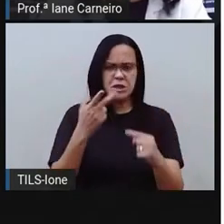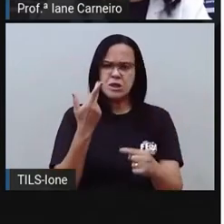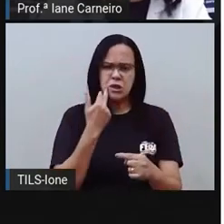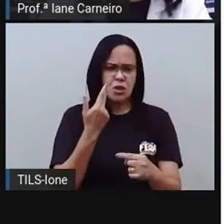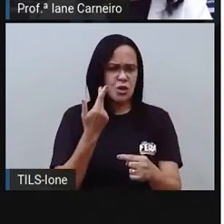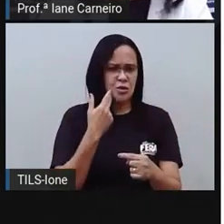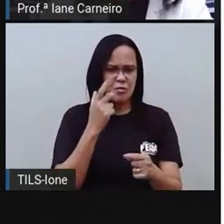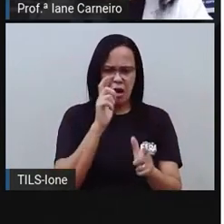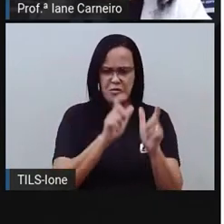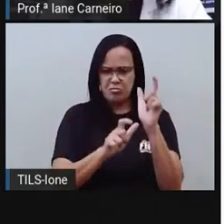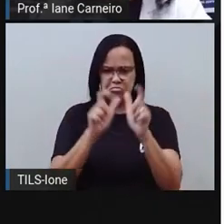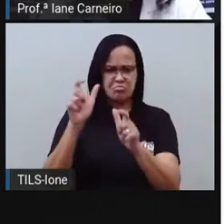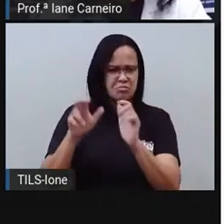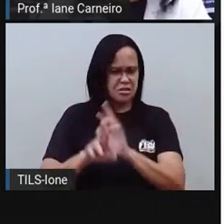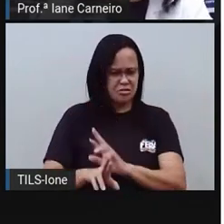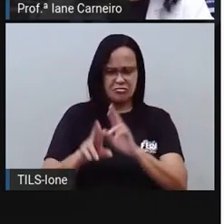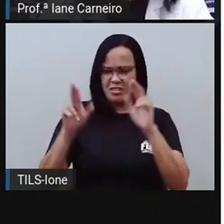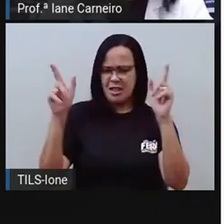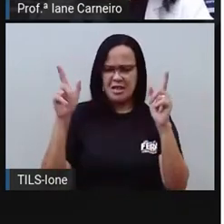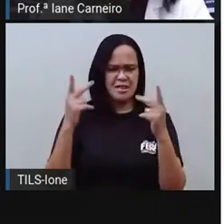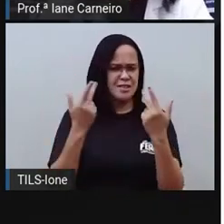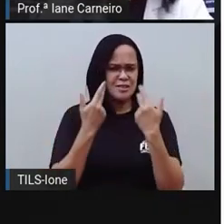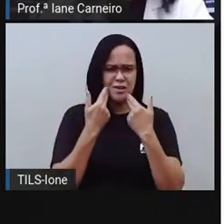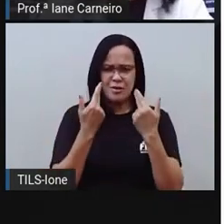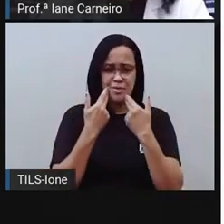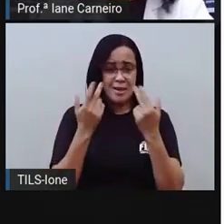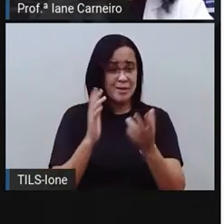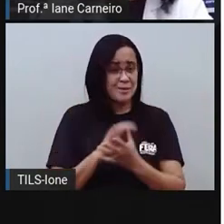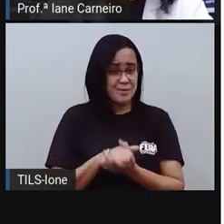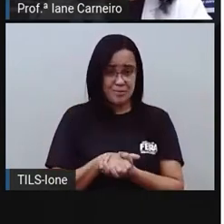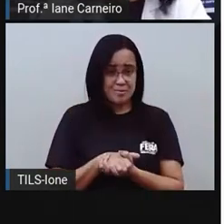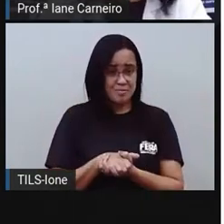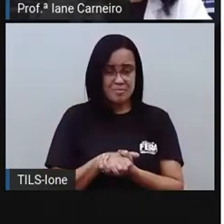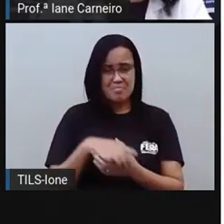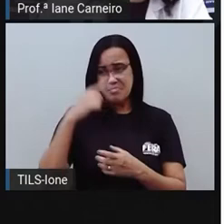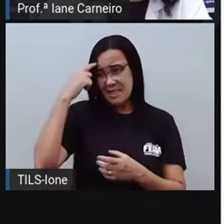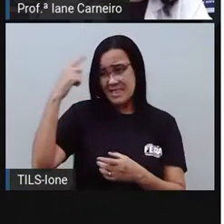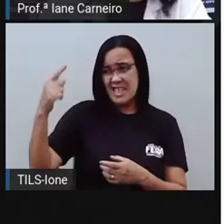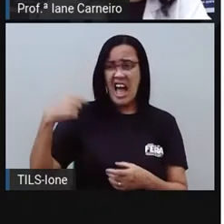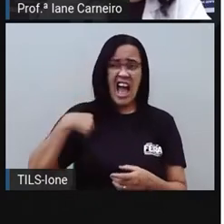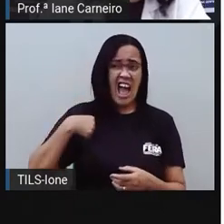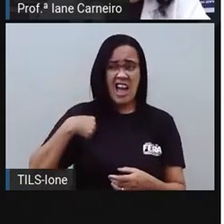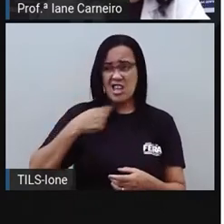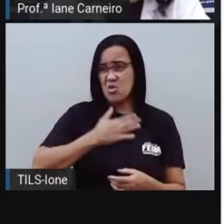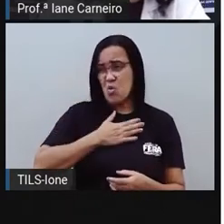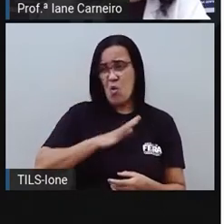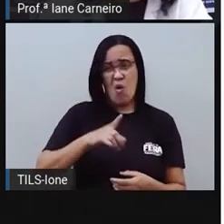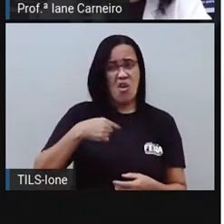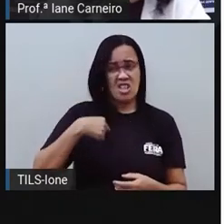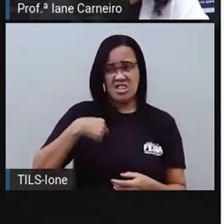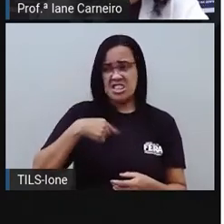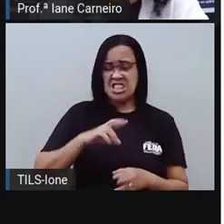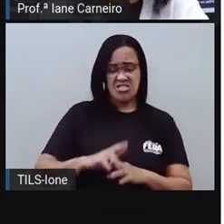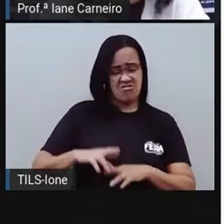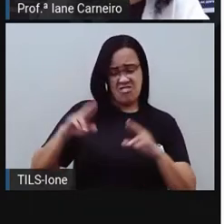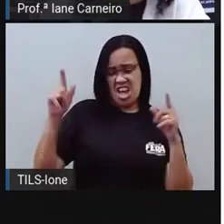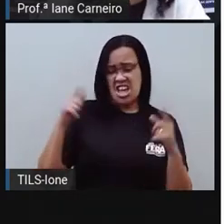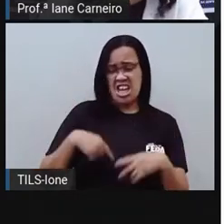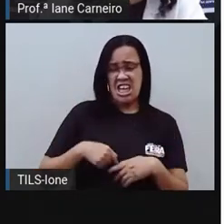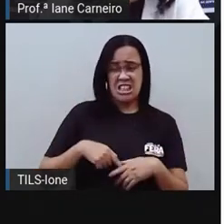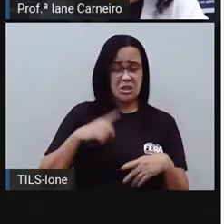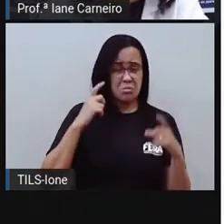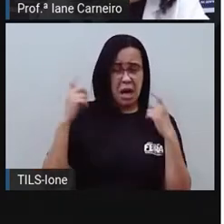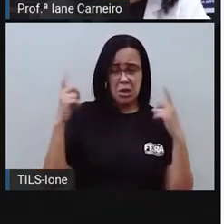pensar, ninguém vai gostar de mim porque eu gosto de ficar em silêncio, eu não gosto de